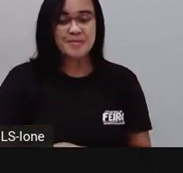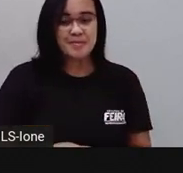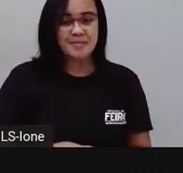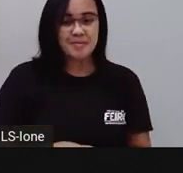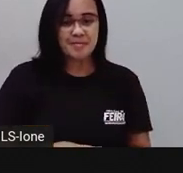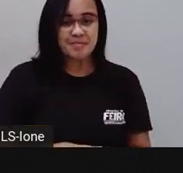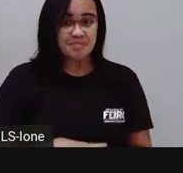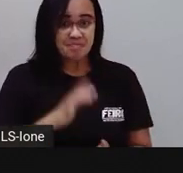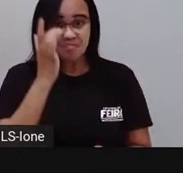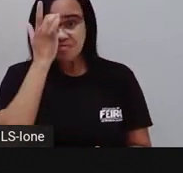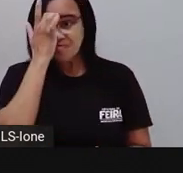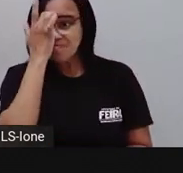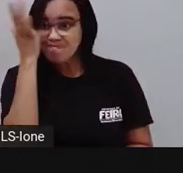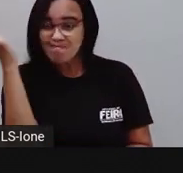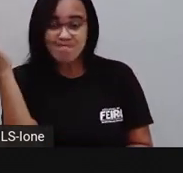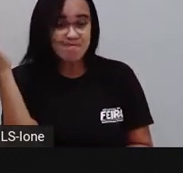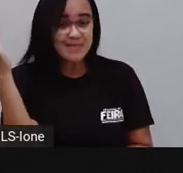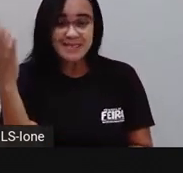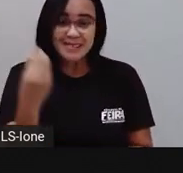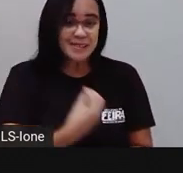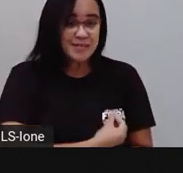Facilita a nossa vida.